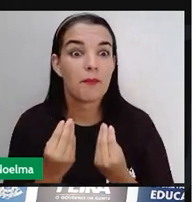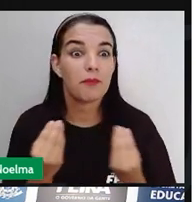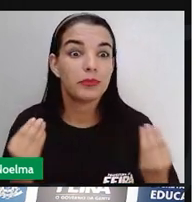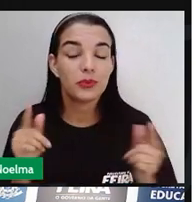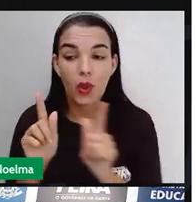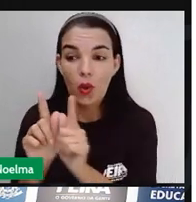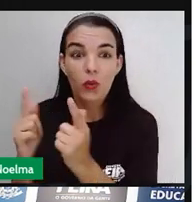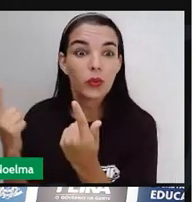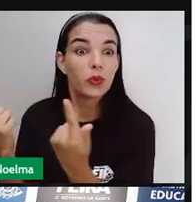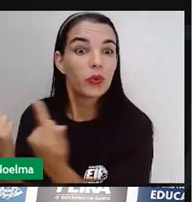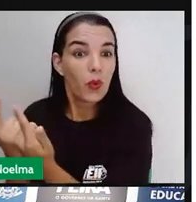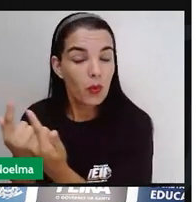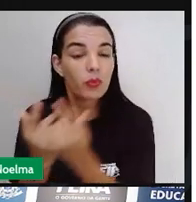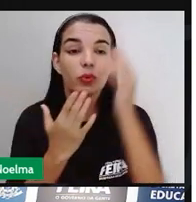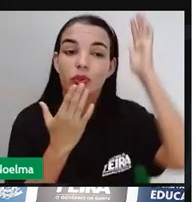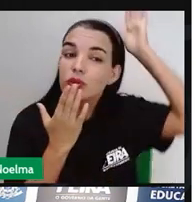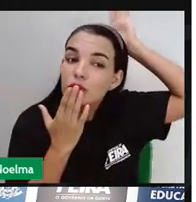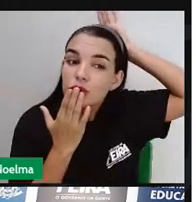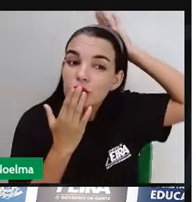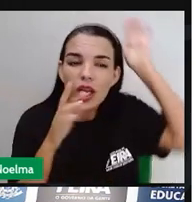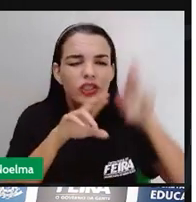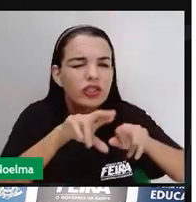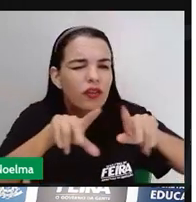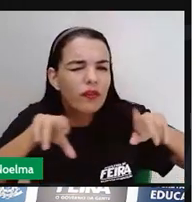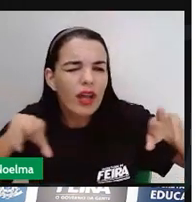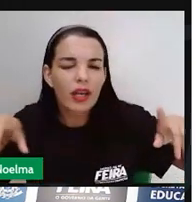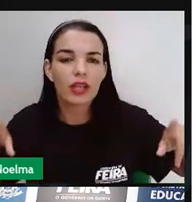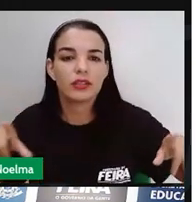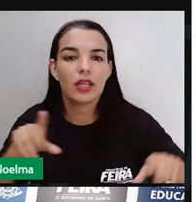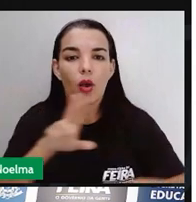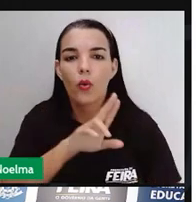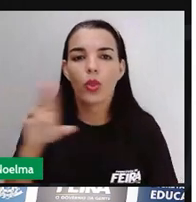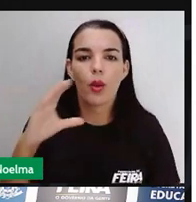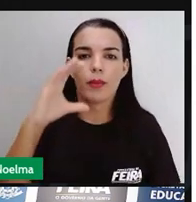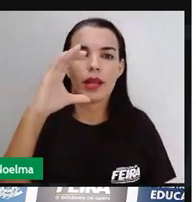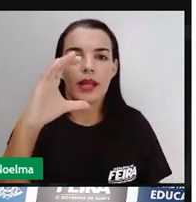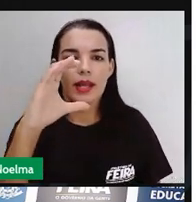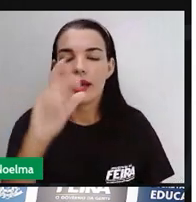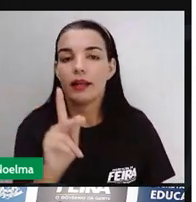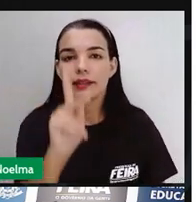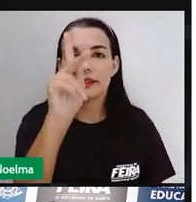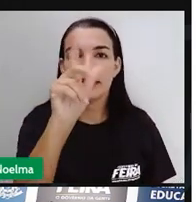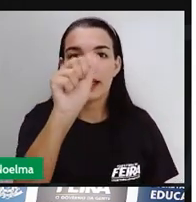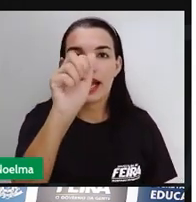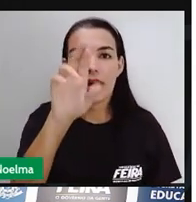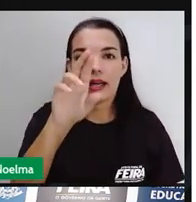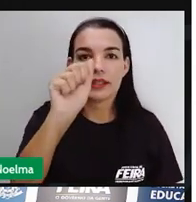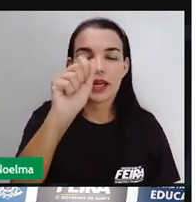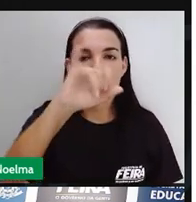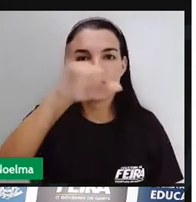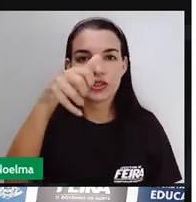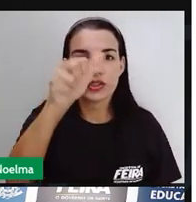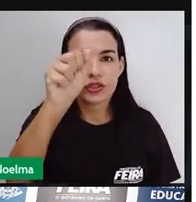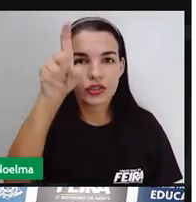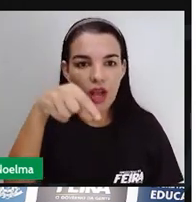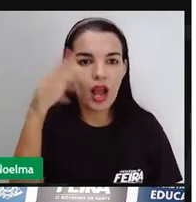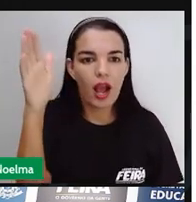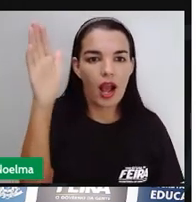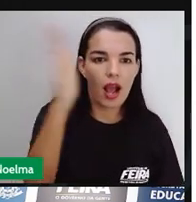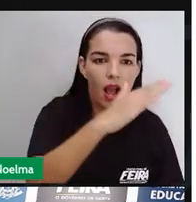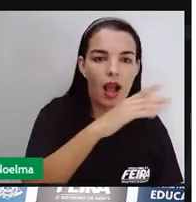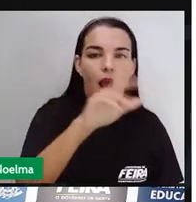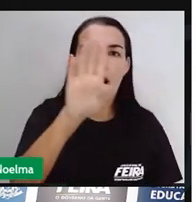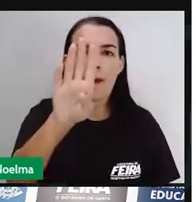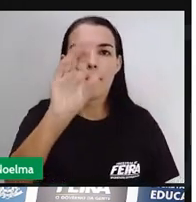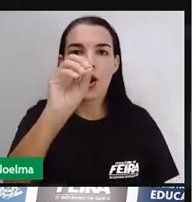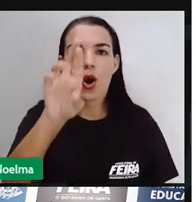país. E dentre os principais deles estão aí o Karajá, o Bororo, o Kaigang, o Yanomami, né?